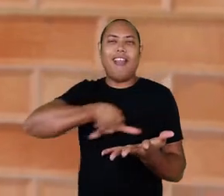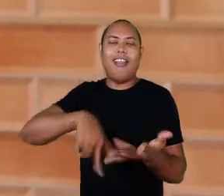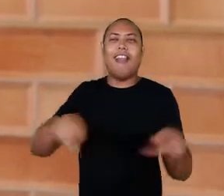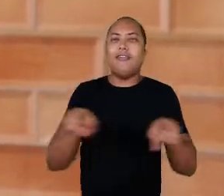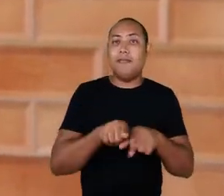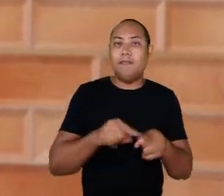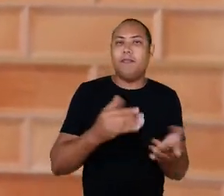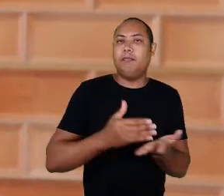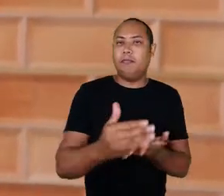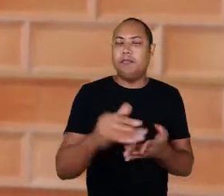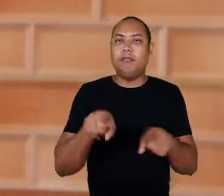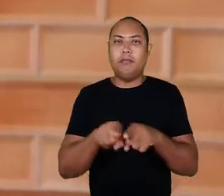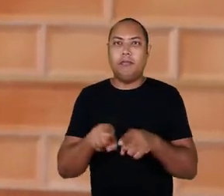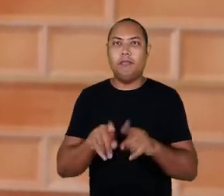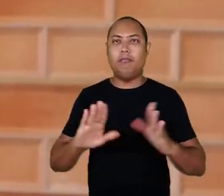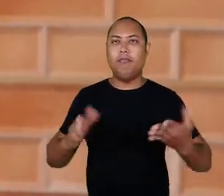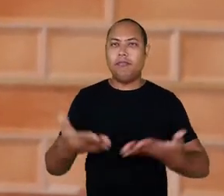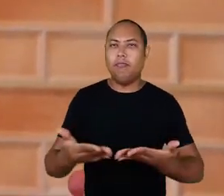saberes